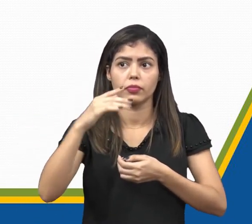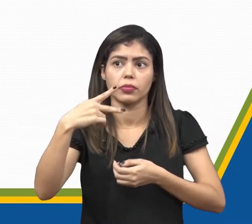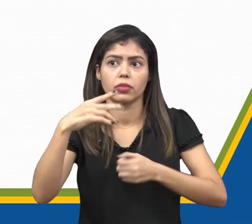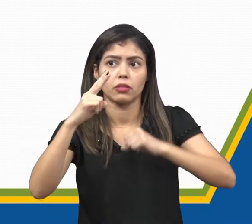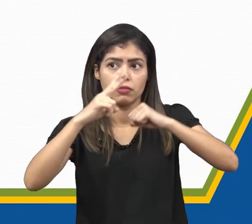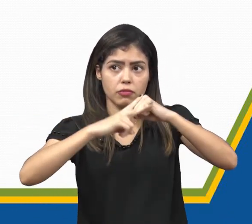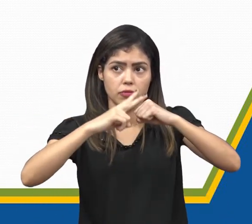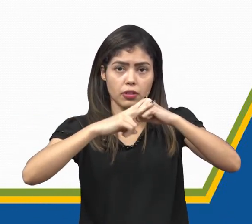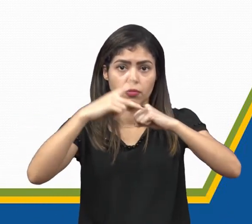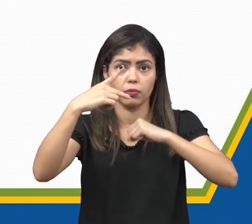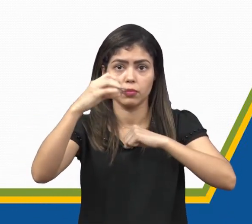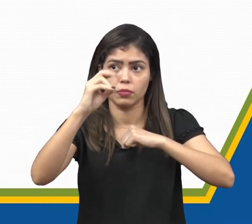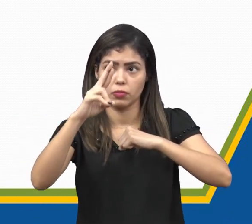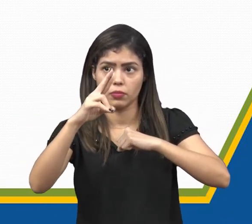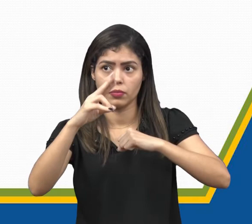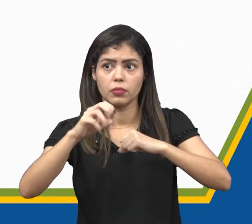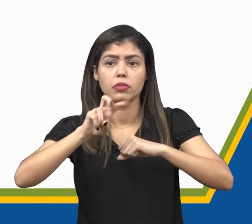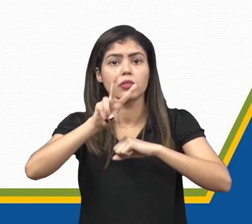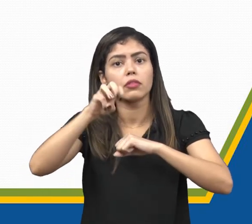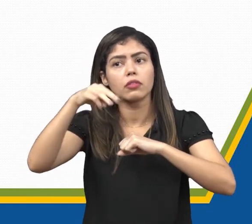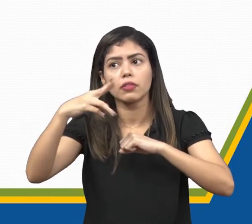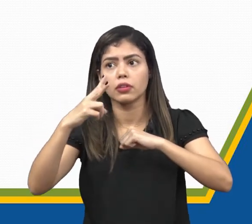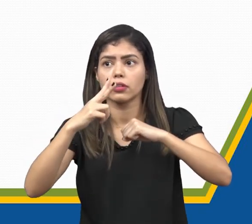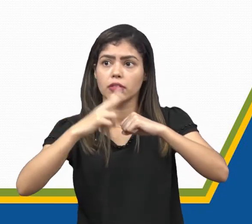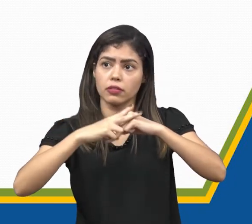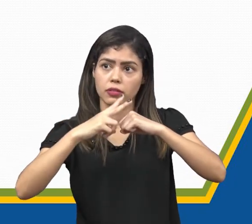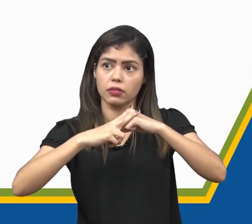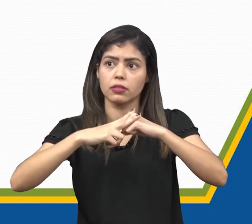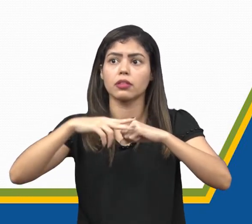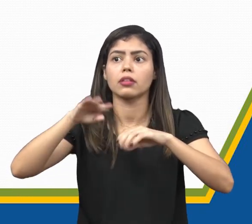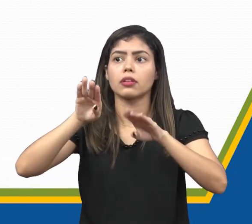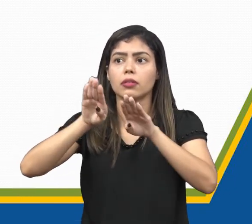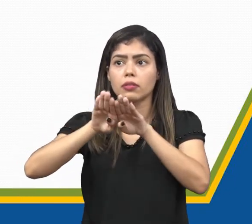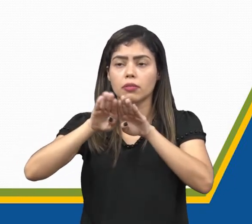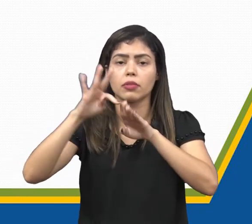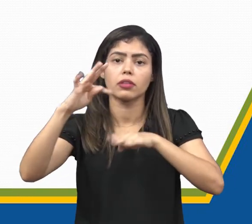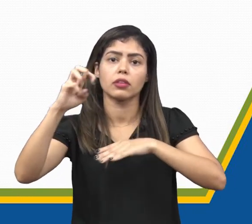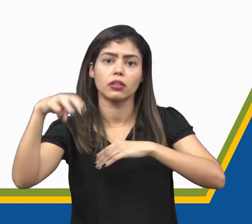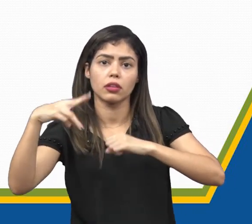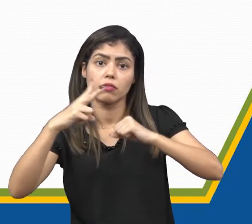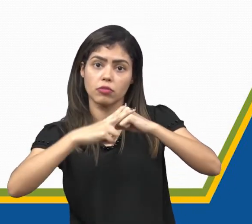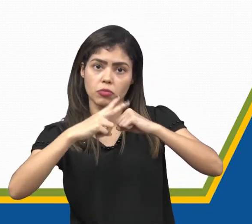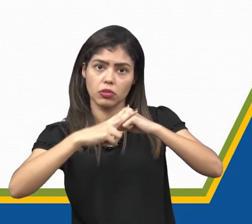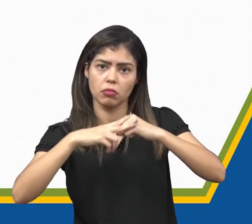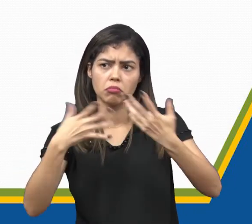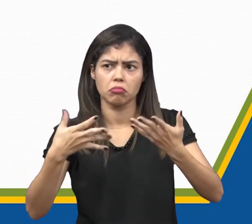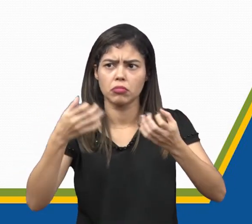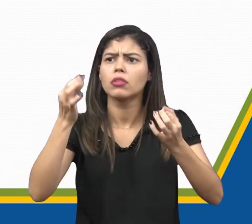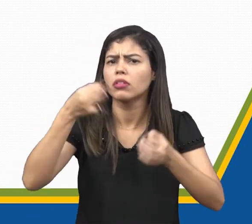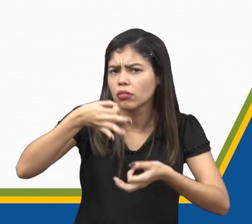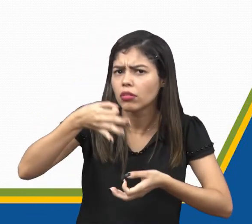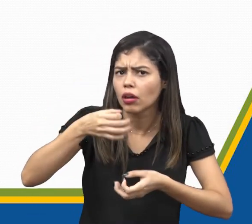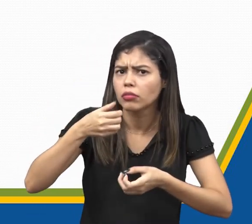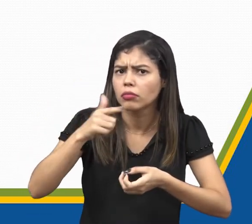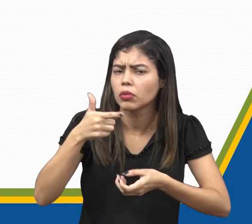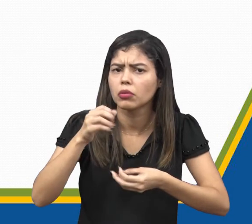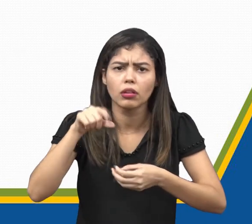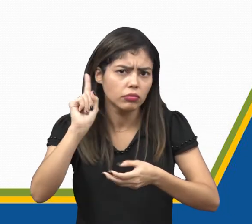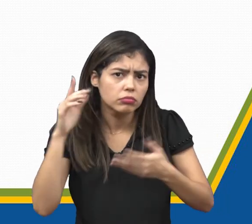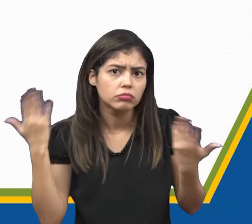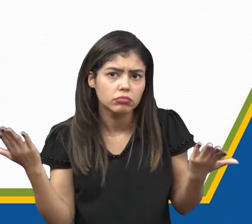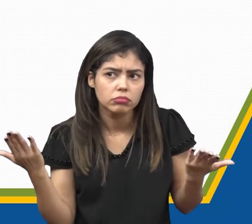verbo no plural. Vem, verbo no plural. E tem, verbo no plural. Será que esse é o conjunto que manteve o acento